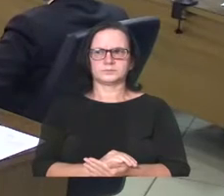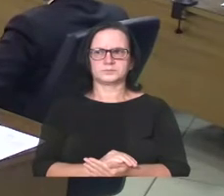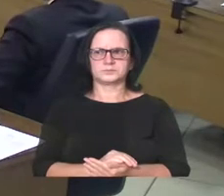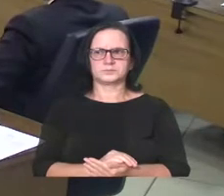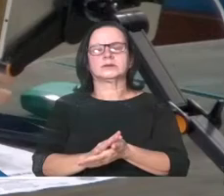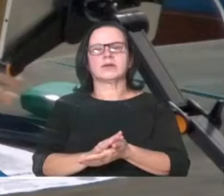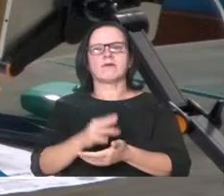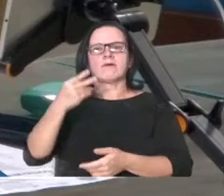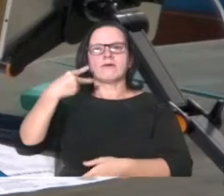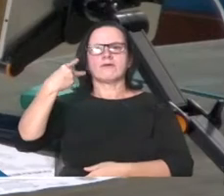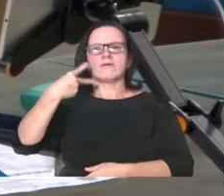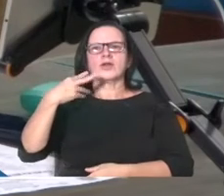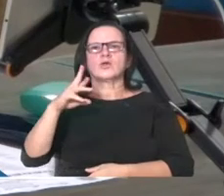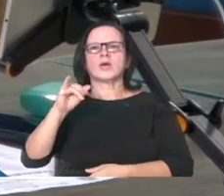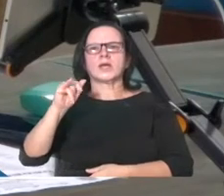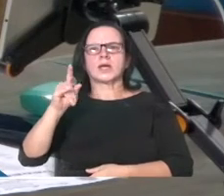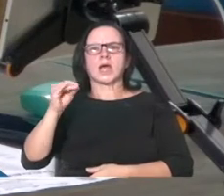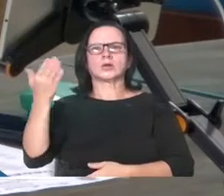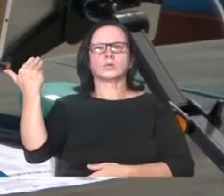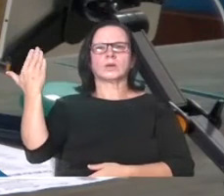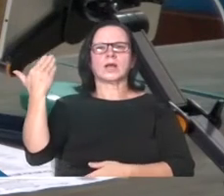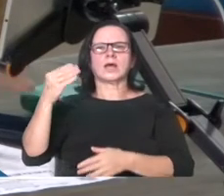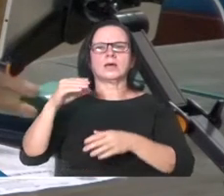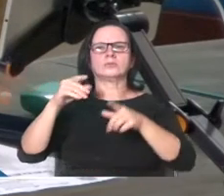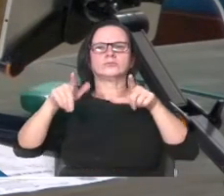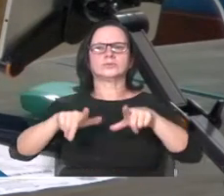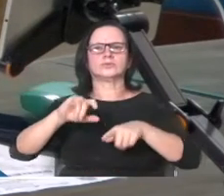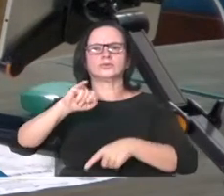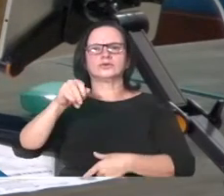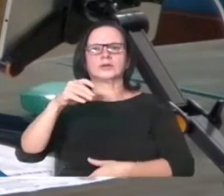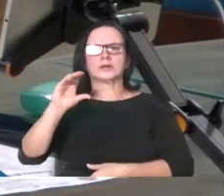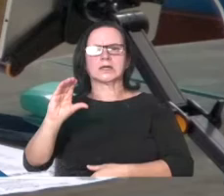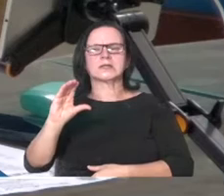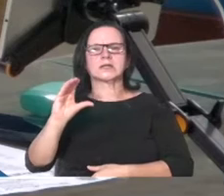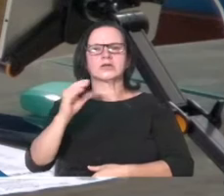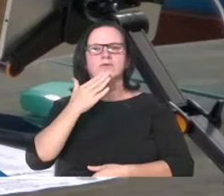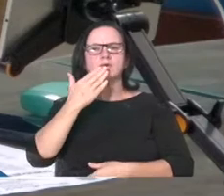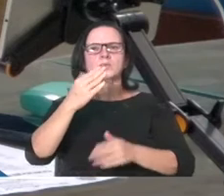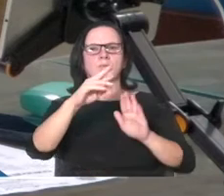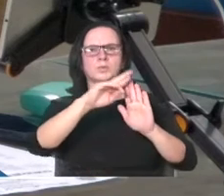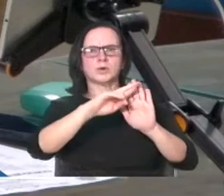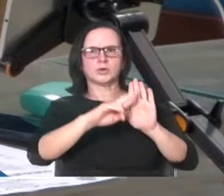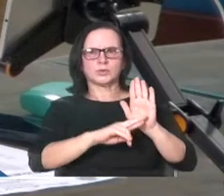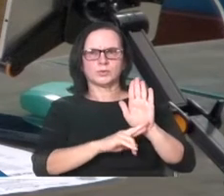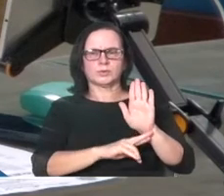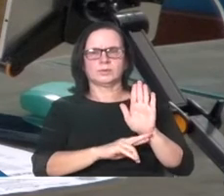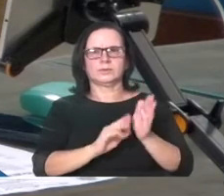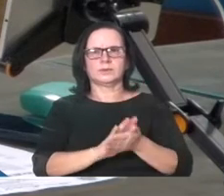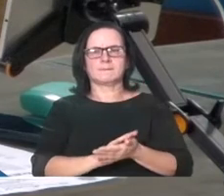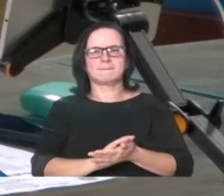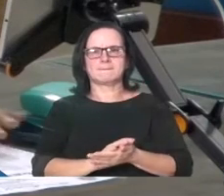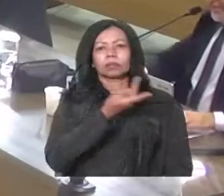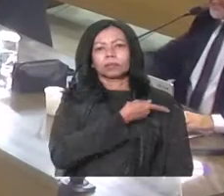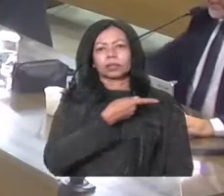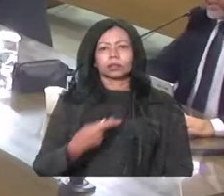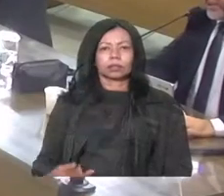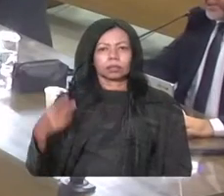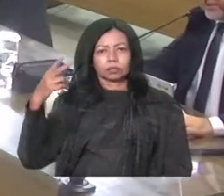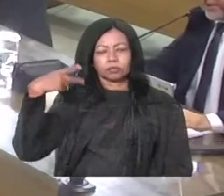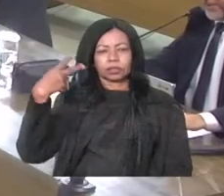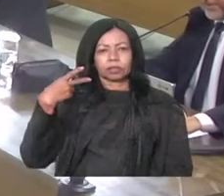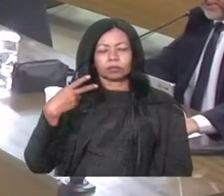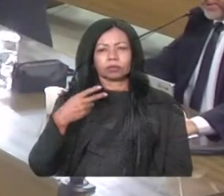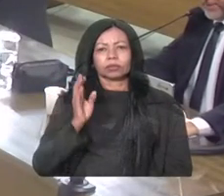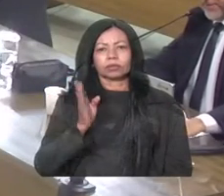de Vereadores de Autoria do Vereador Wilson Pio, que propõe melhorias do sistema cicloviário. Foi